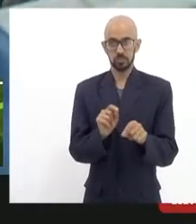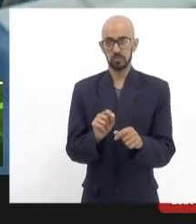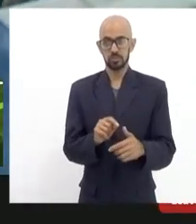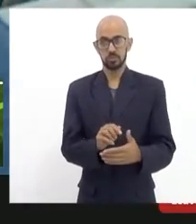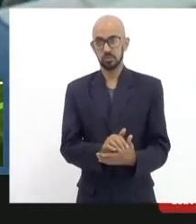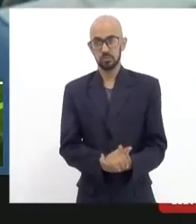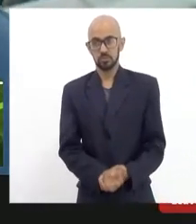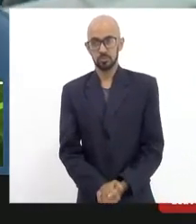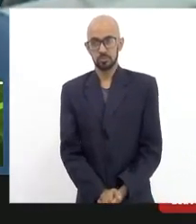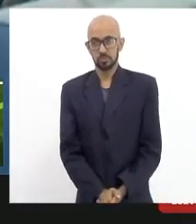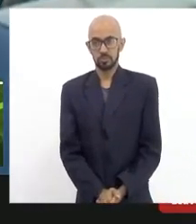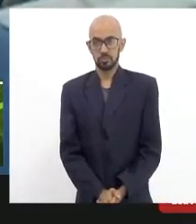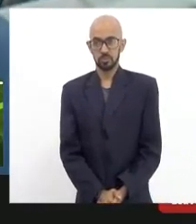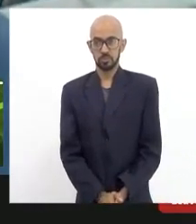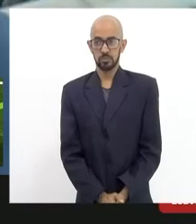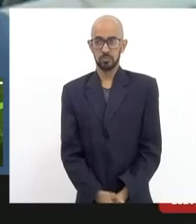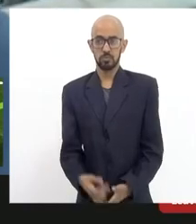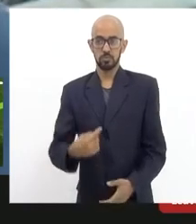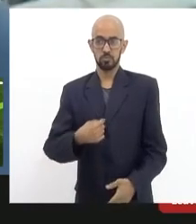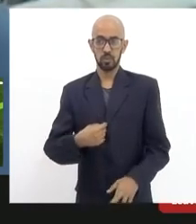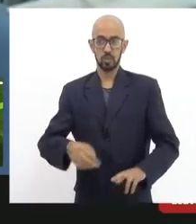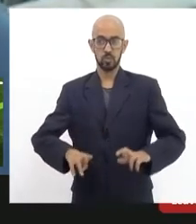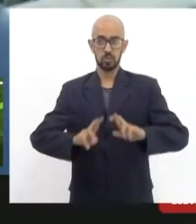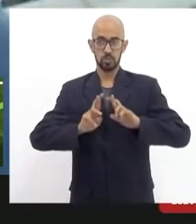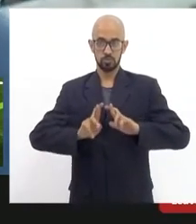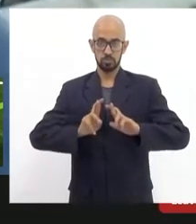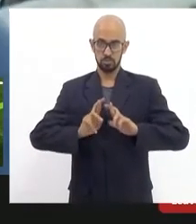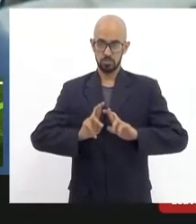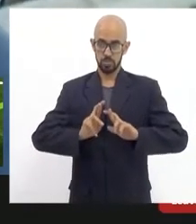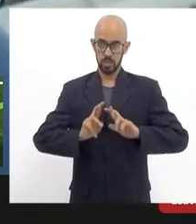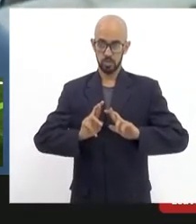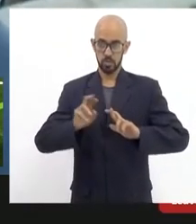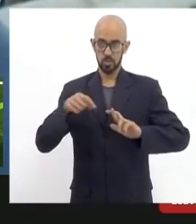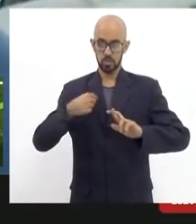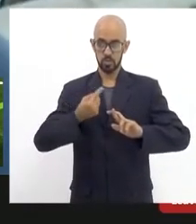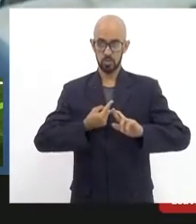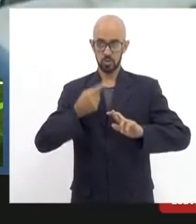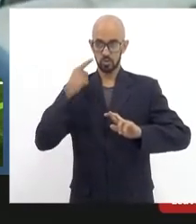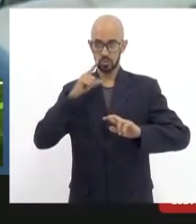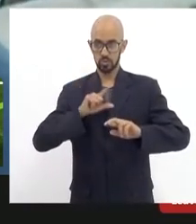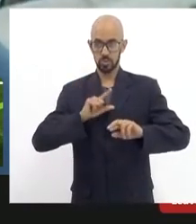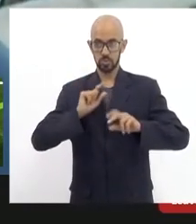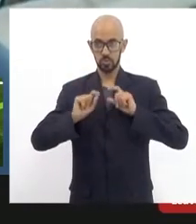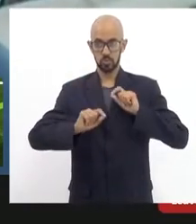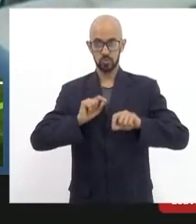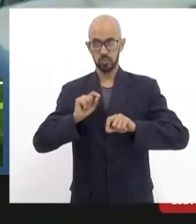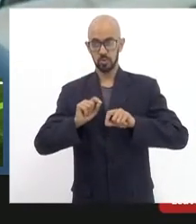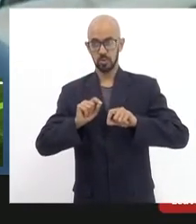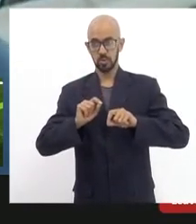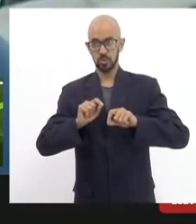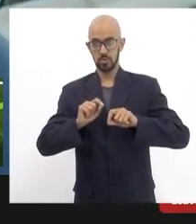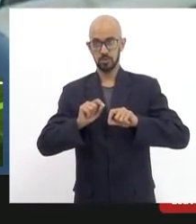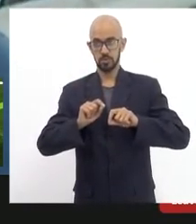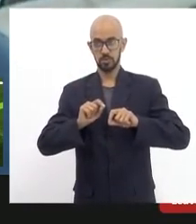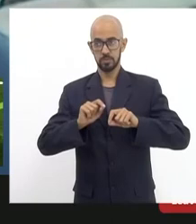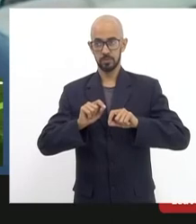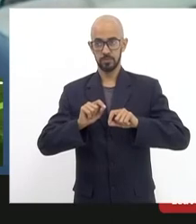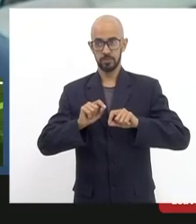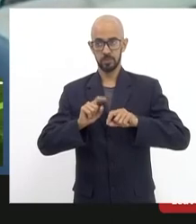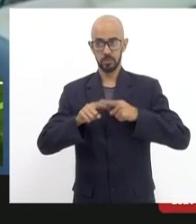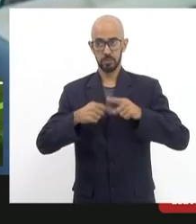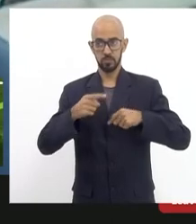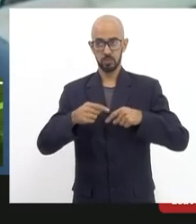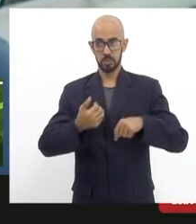eu só espero eu só espero que a gente consiga desse desse acidente